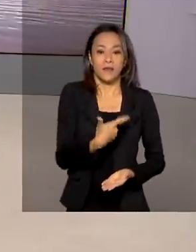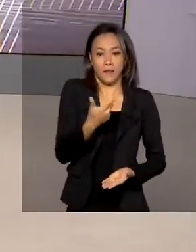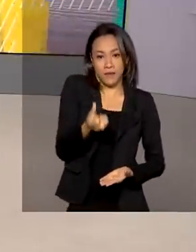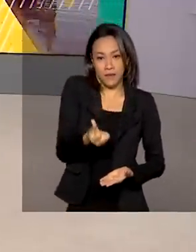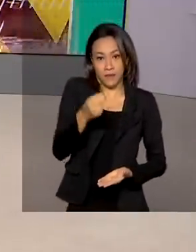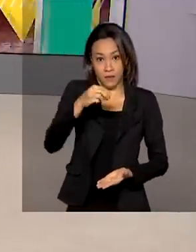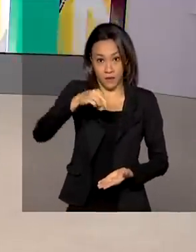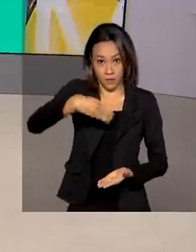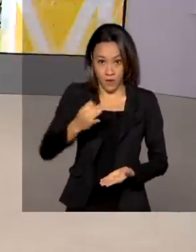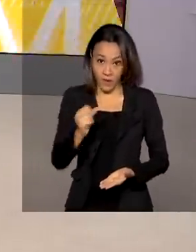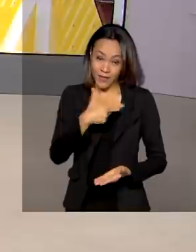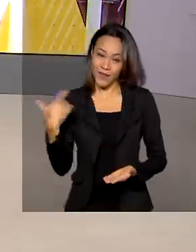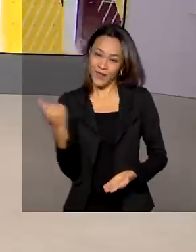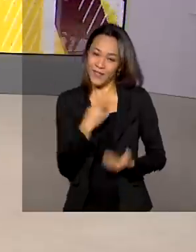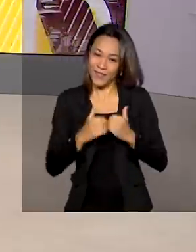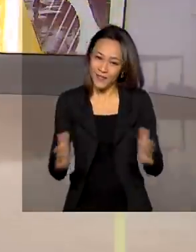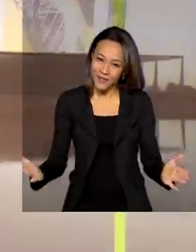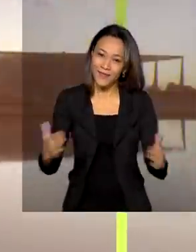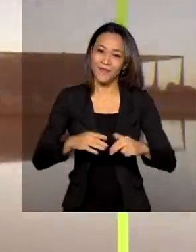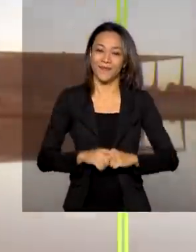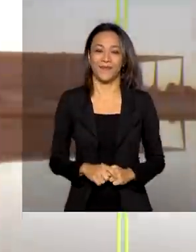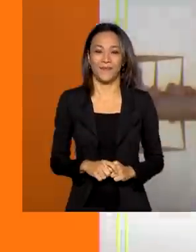março. O Brasil em Dia está no ar.